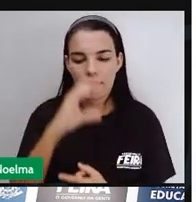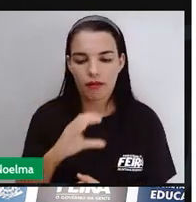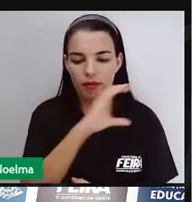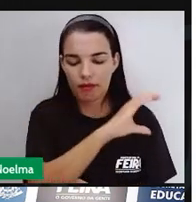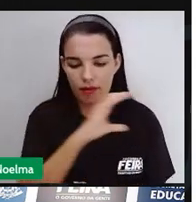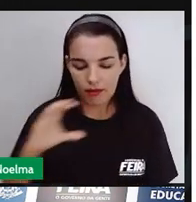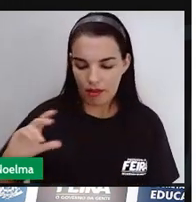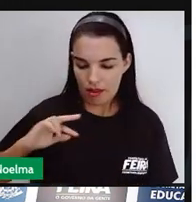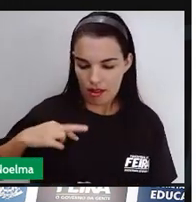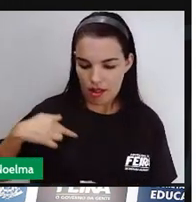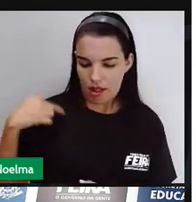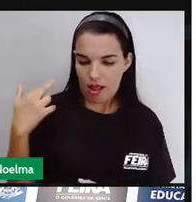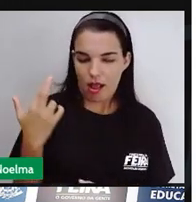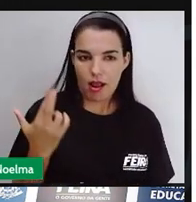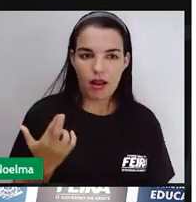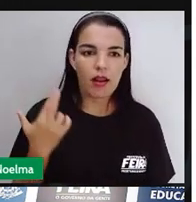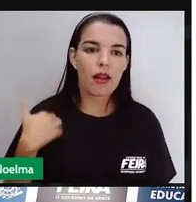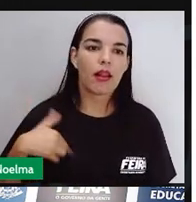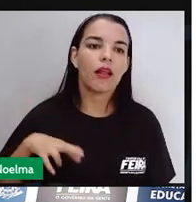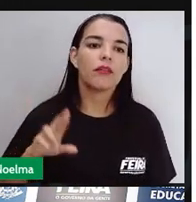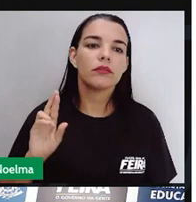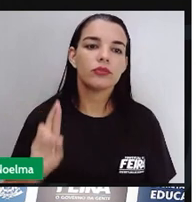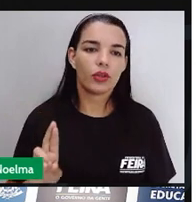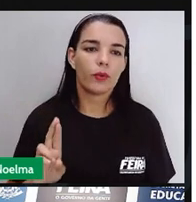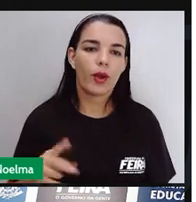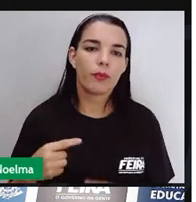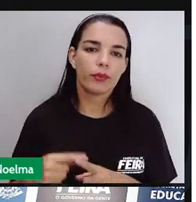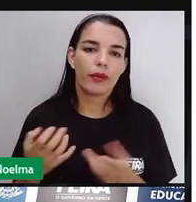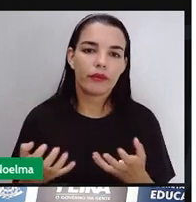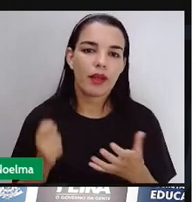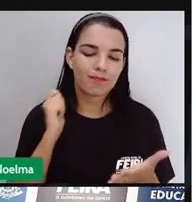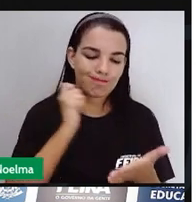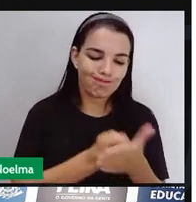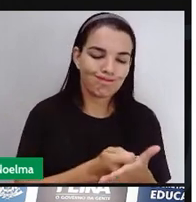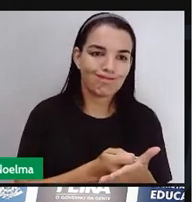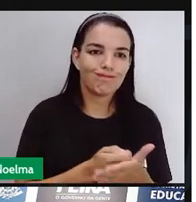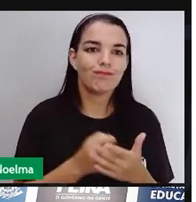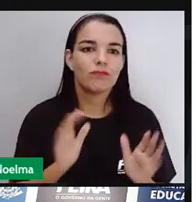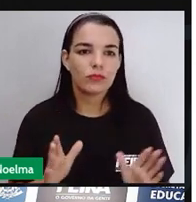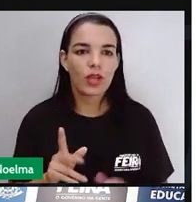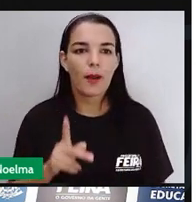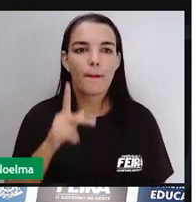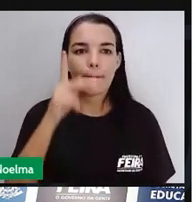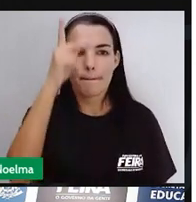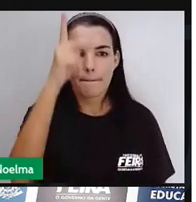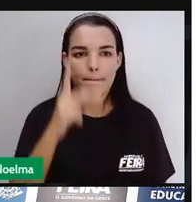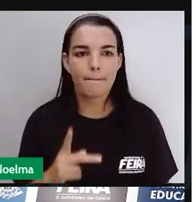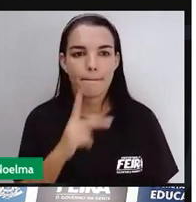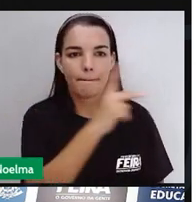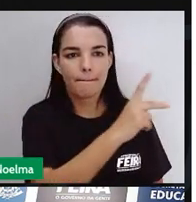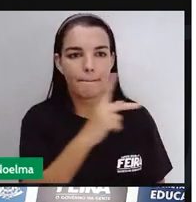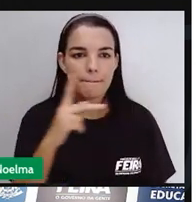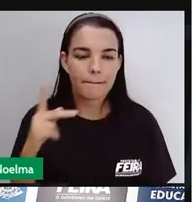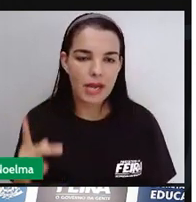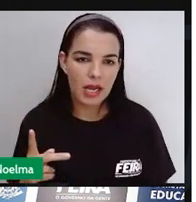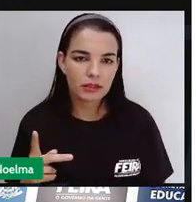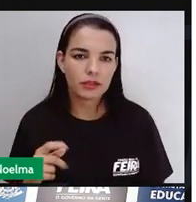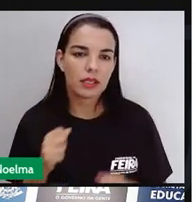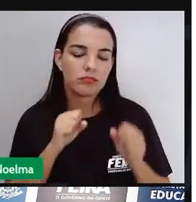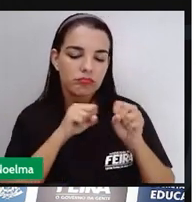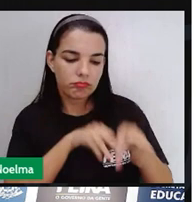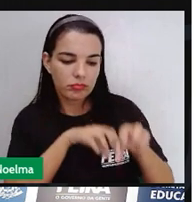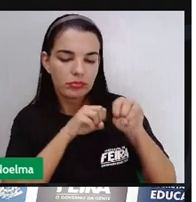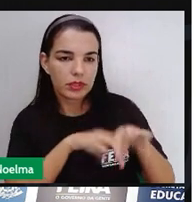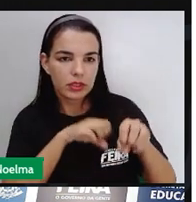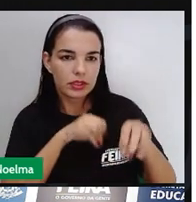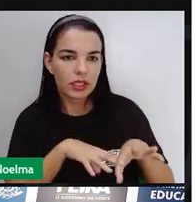indígenas, tanto que logo que eles chegaram ao Brasil, já se temos aí os jesuítas, os padres jesuítas, que vão pintar e